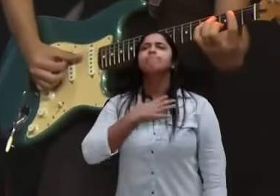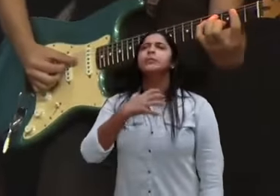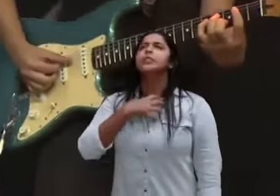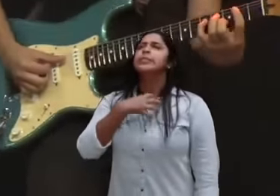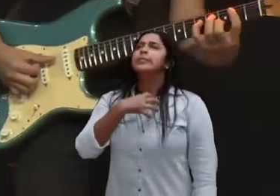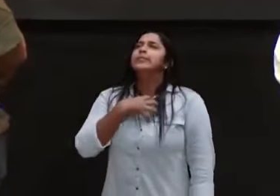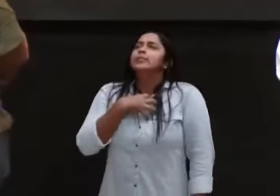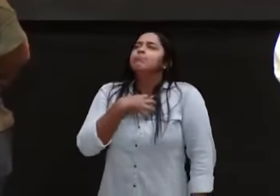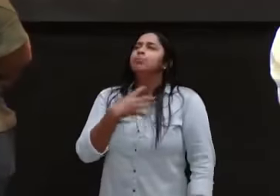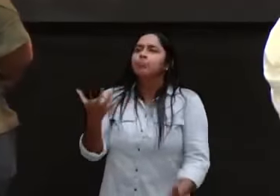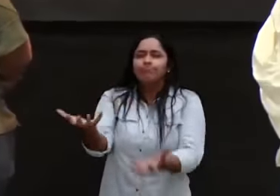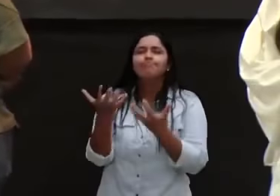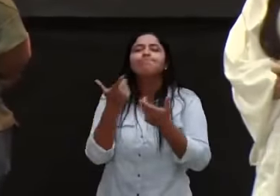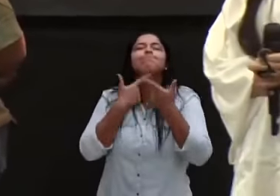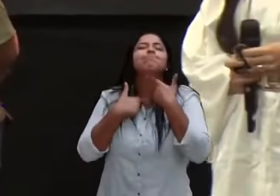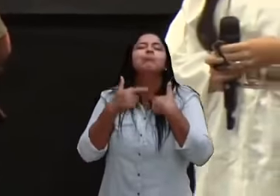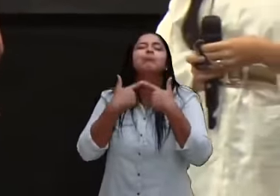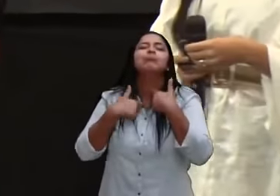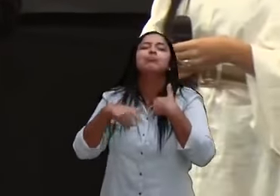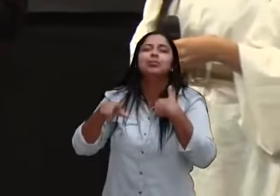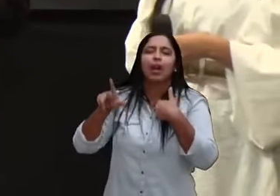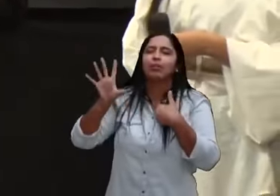sua vida, Deus te abençoe filho, glória a Deus,